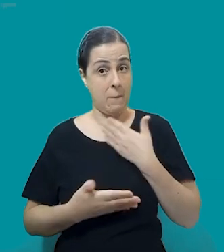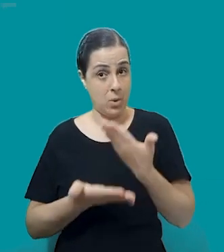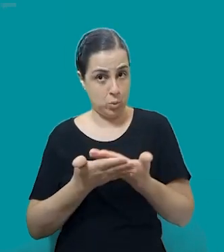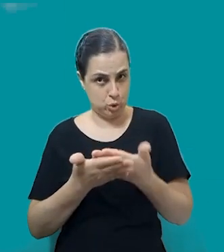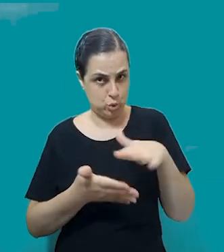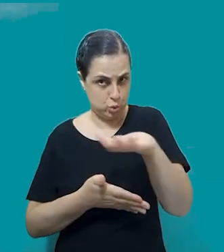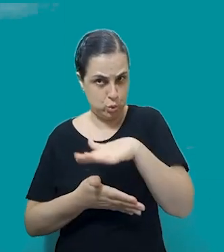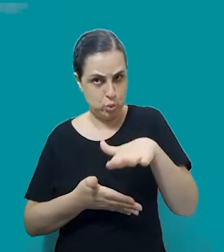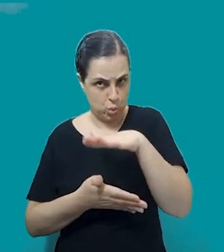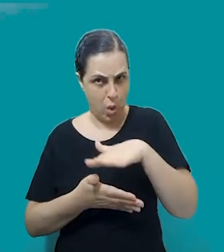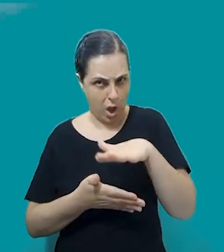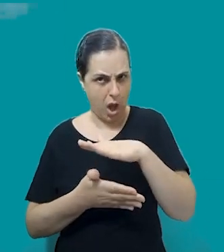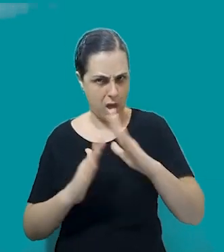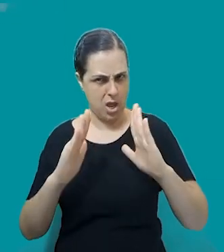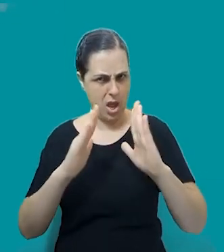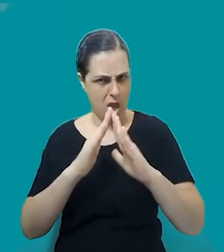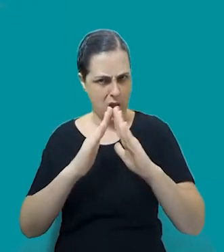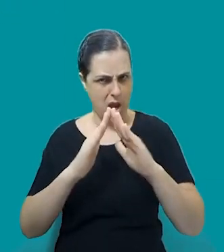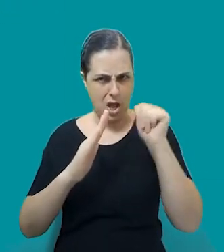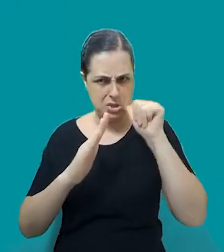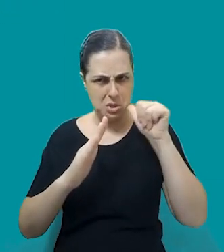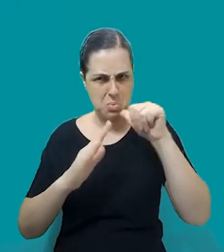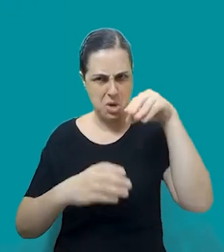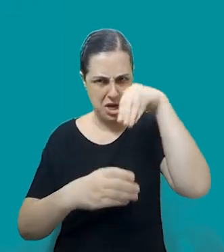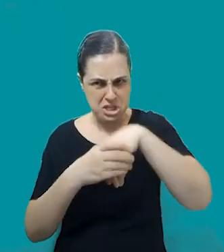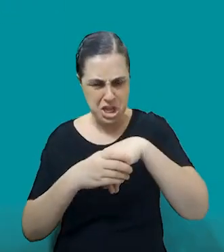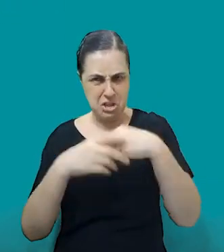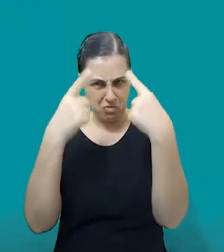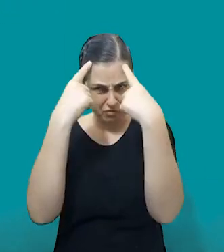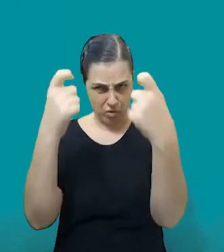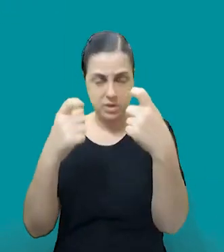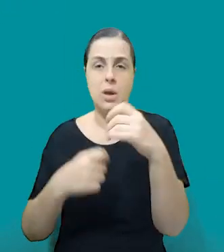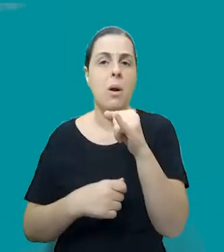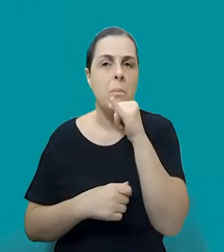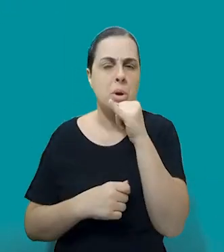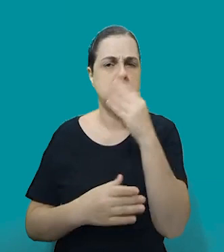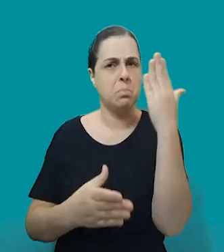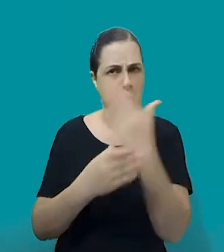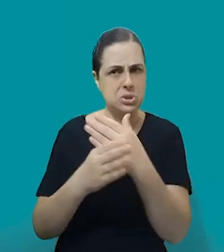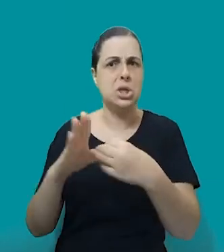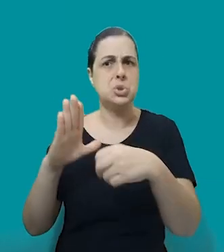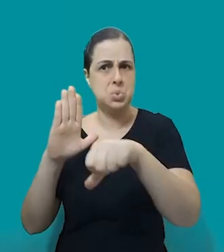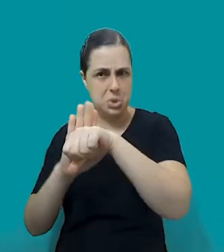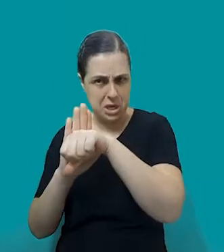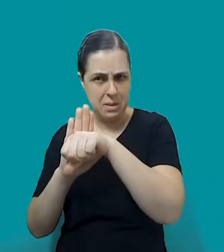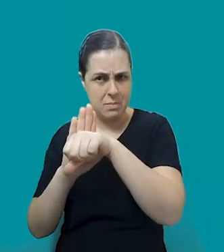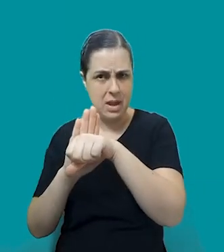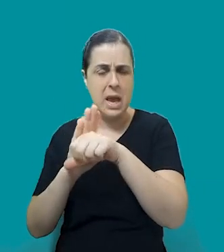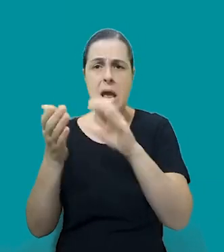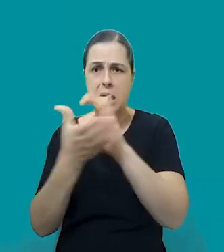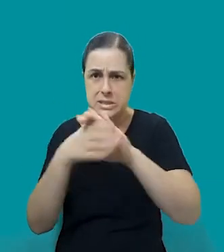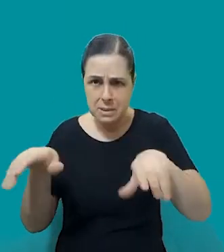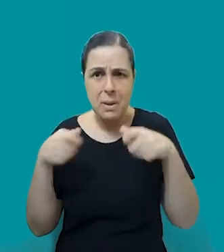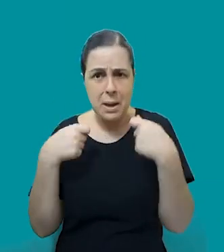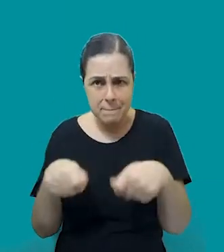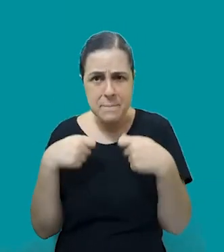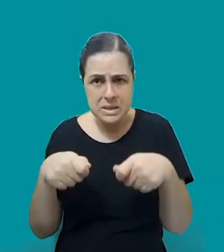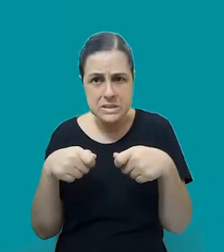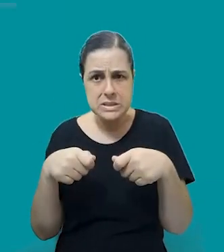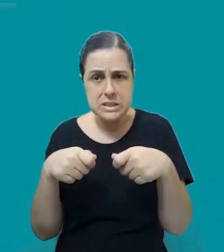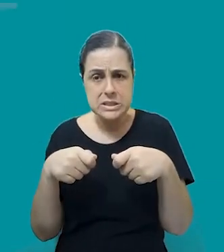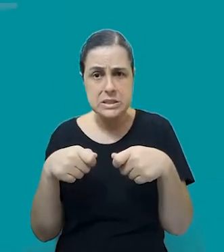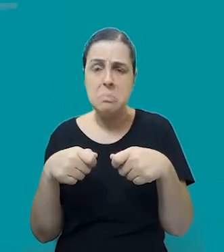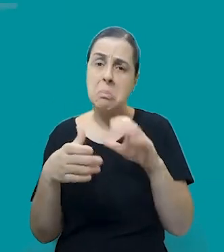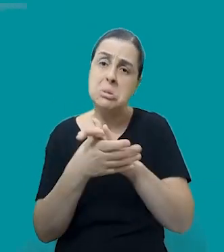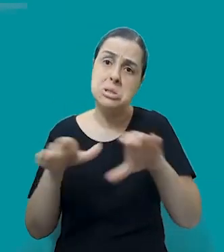sofrer a violência, se para isso ela precisa entrar com um processo criminal, ela vai entrar com um processo criminal. Se para isso ela precisa se separar, ela vai se separar, mas o objetivo dela e a